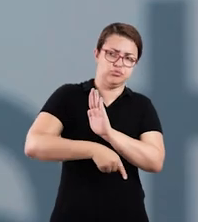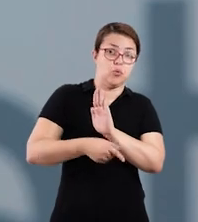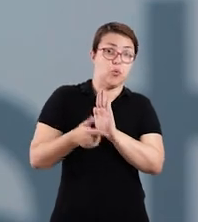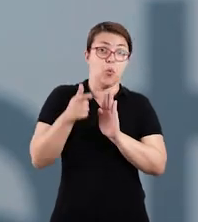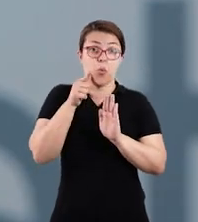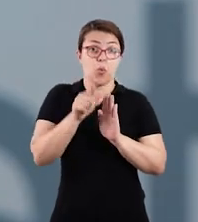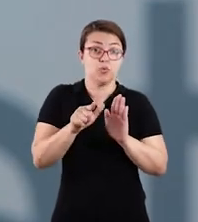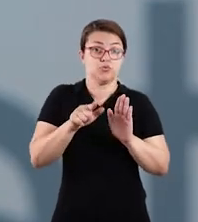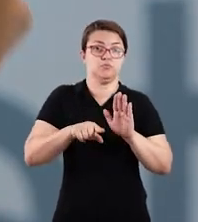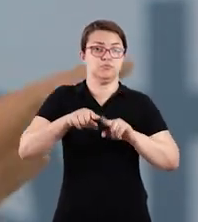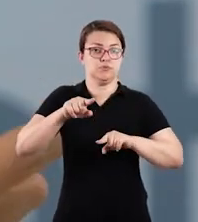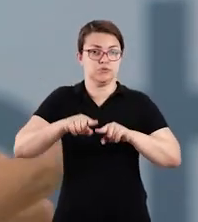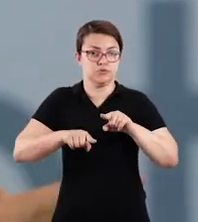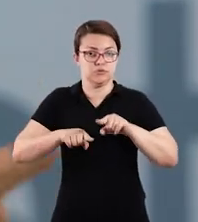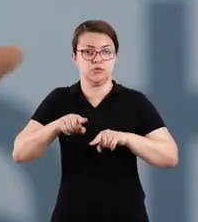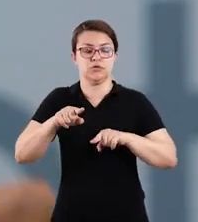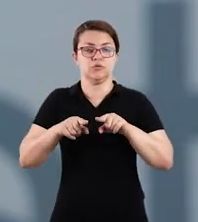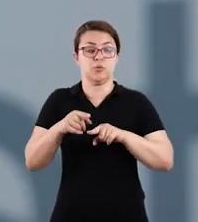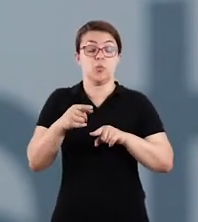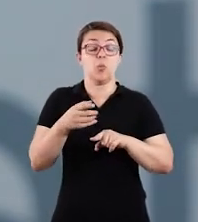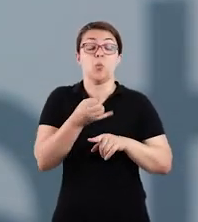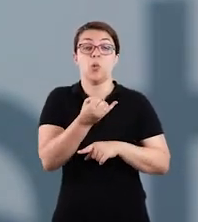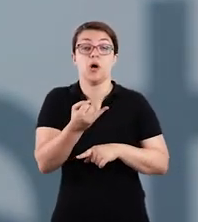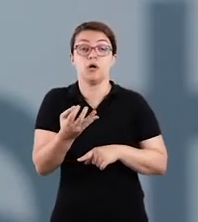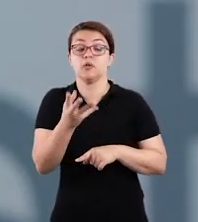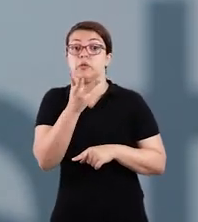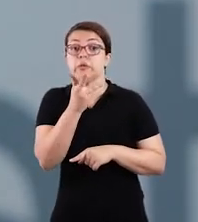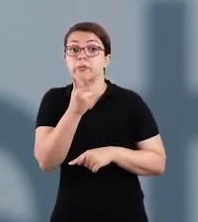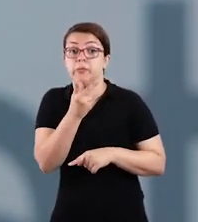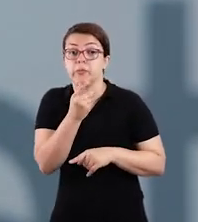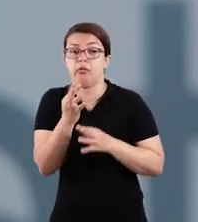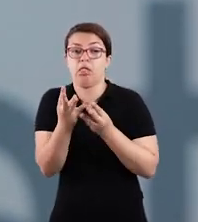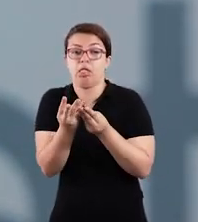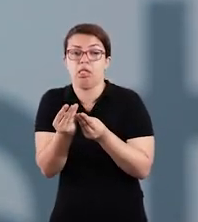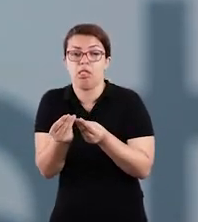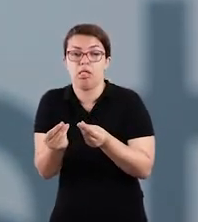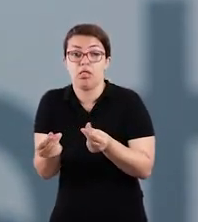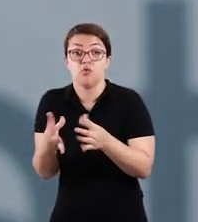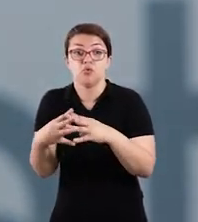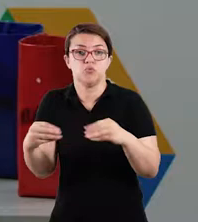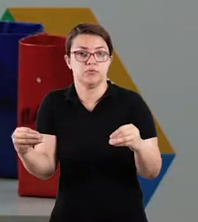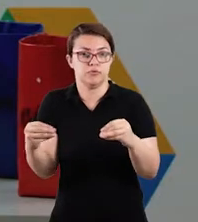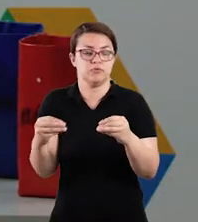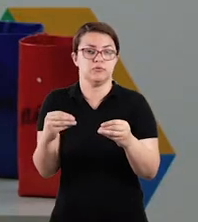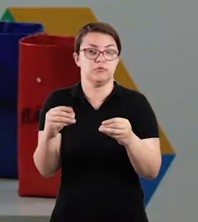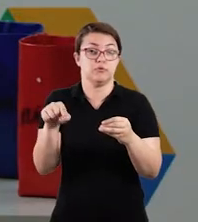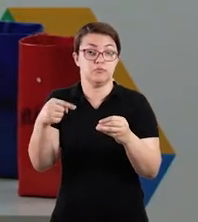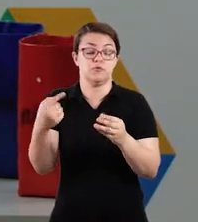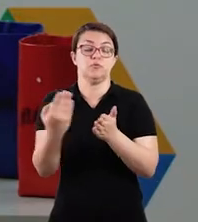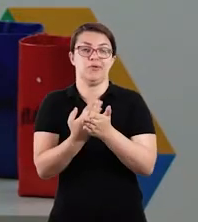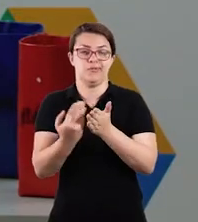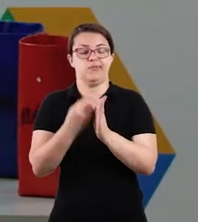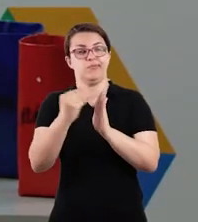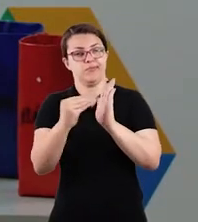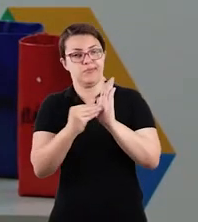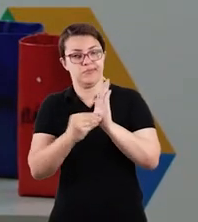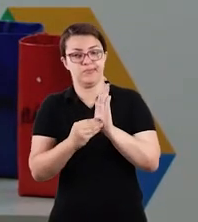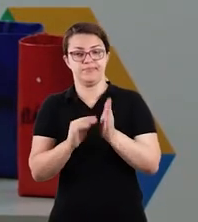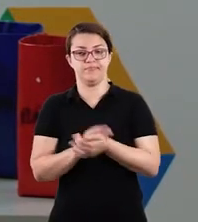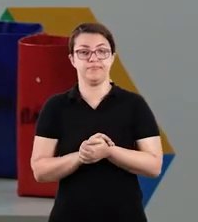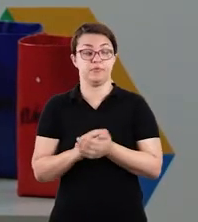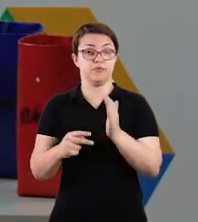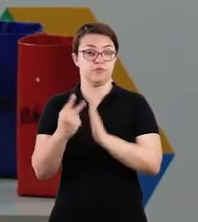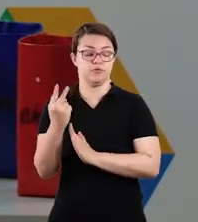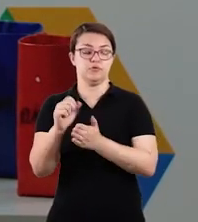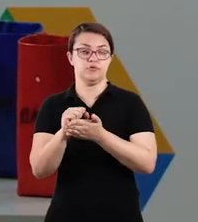objetos e os seus tempos, né? De decomposição e registrar tudo no caderno. E a segunda atividade, ainda do